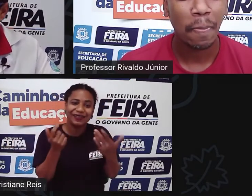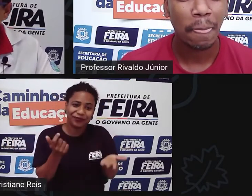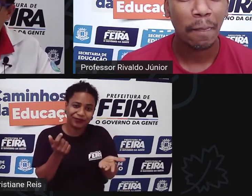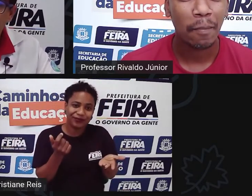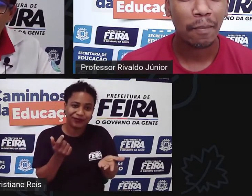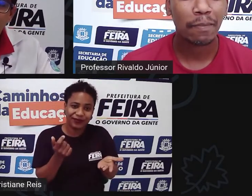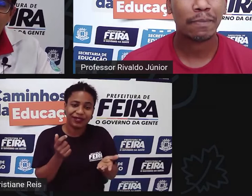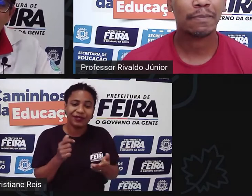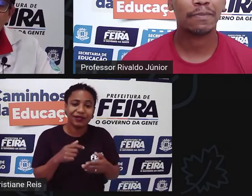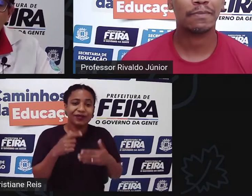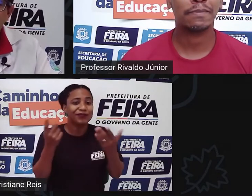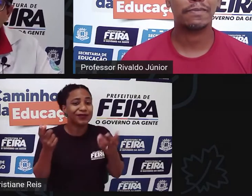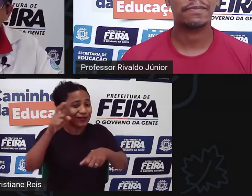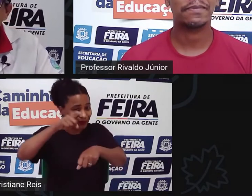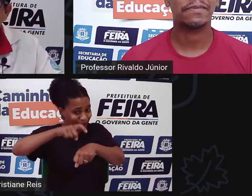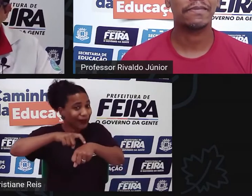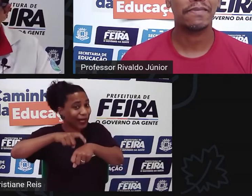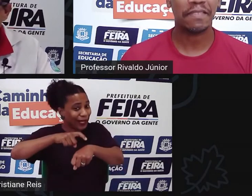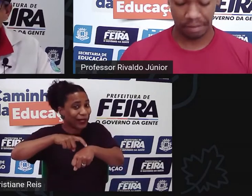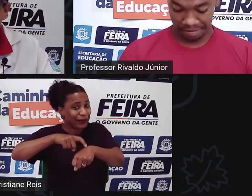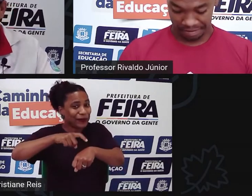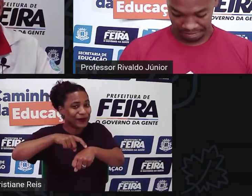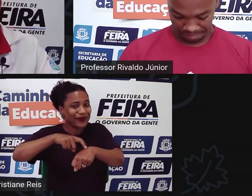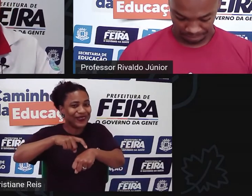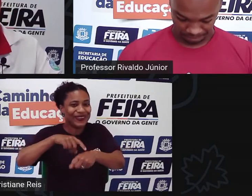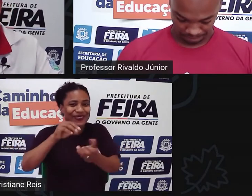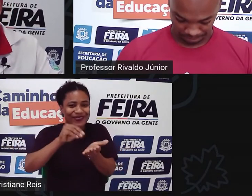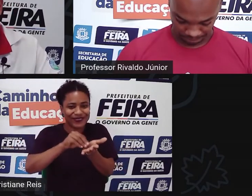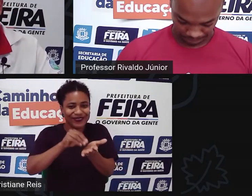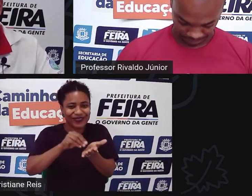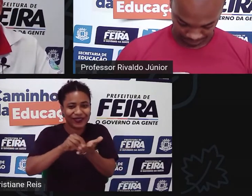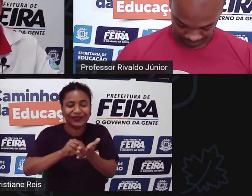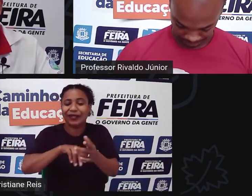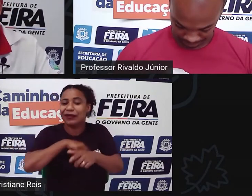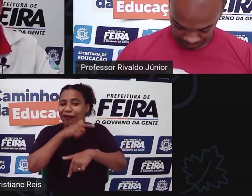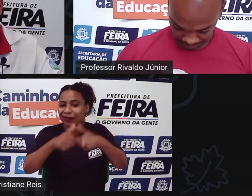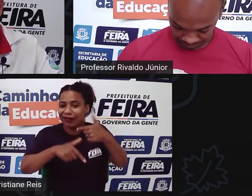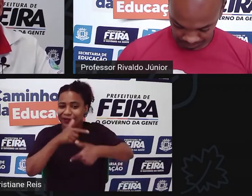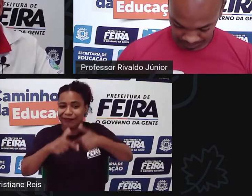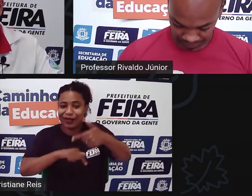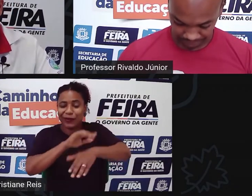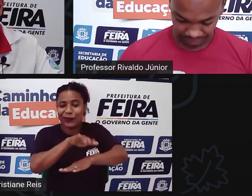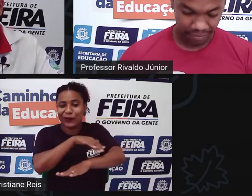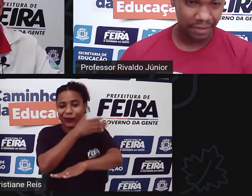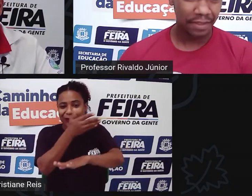minha justificativa é exatamente o que você falou. A rotina é bem complexa.